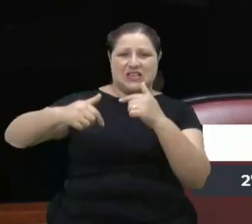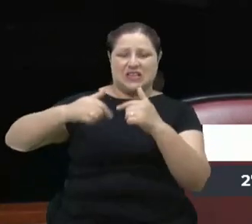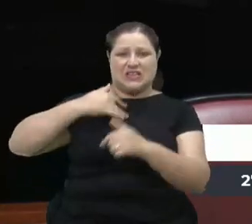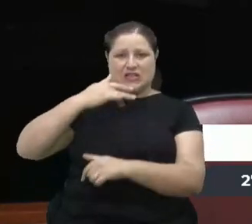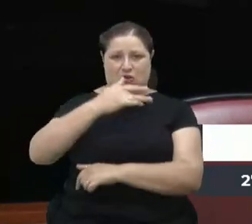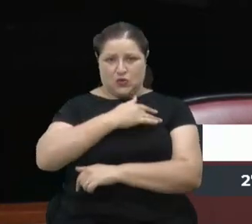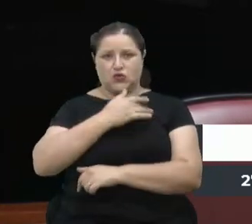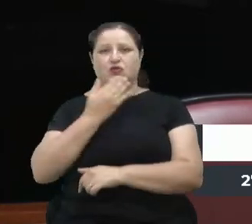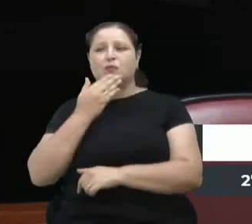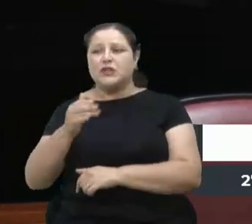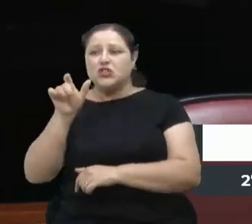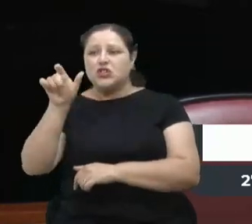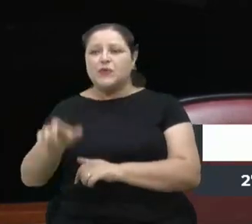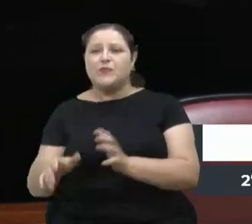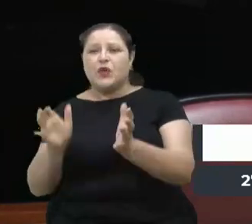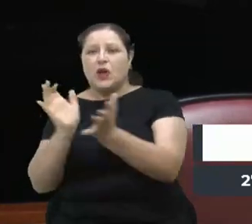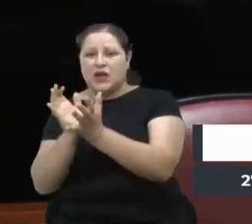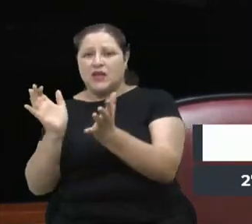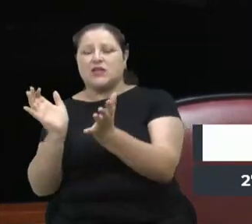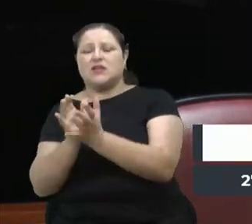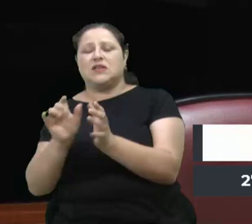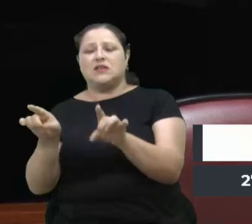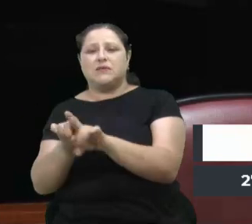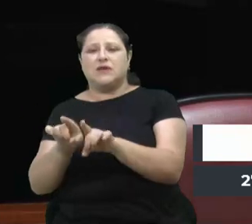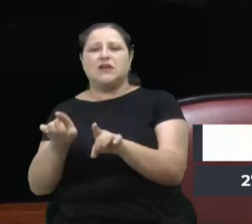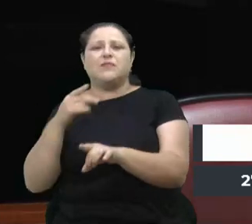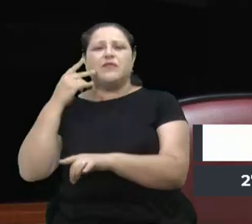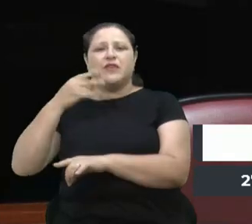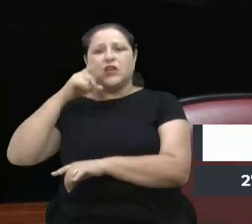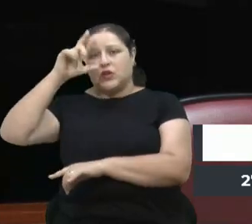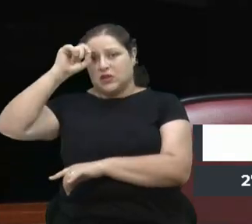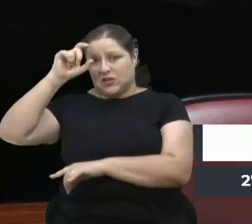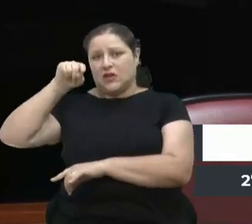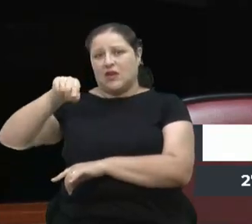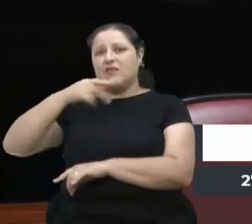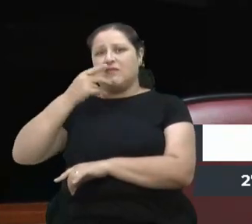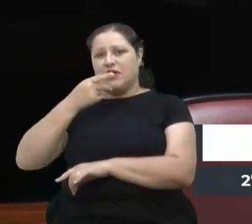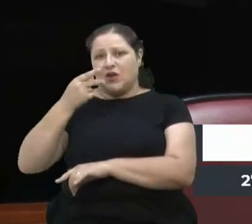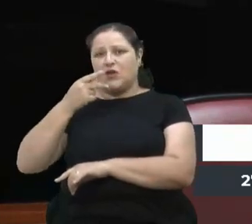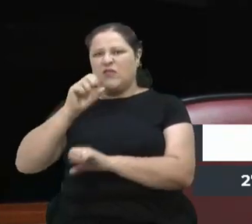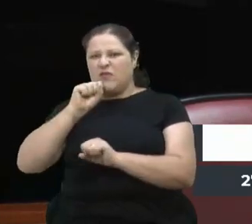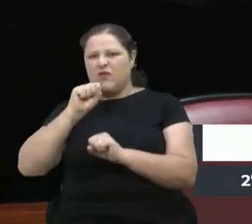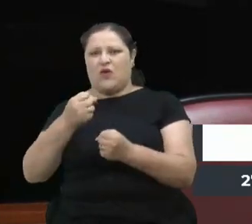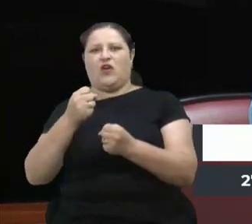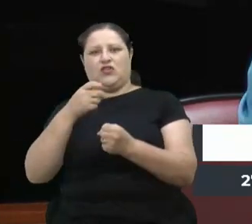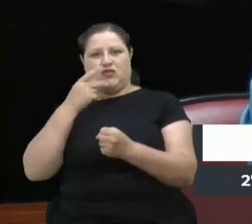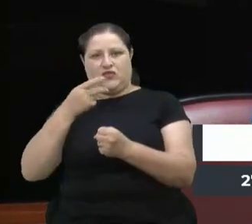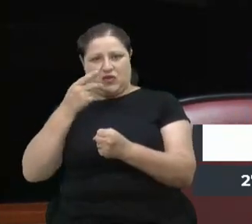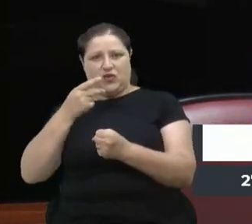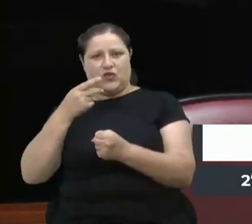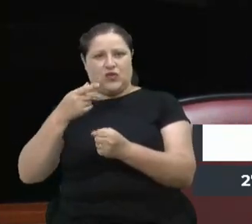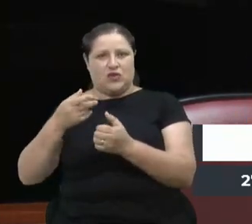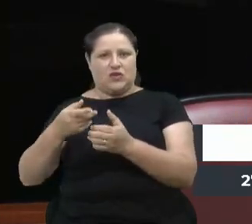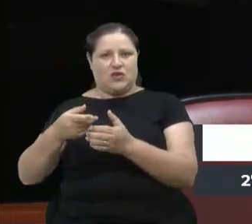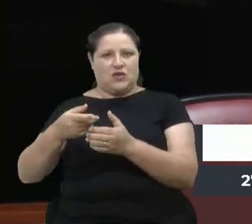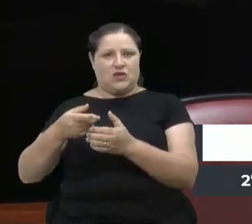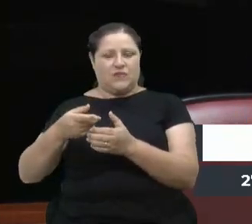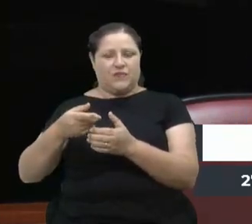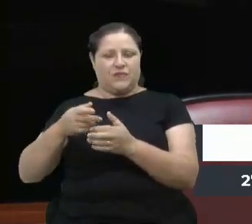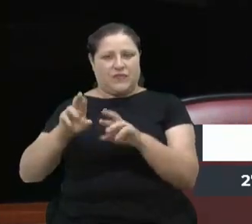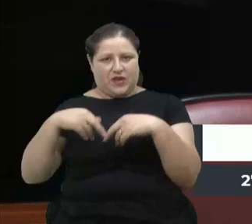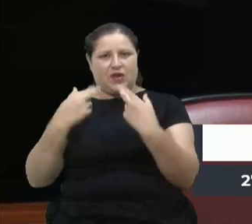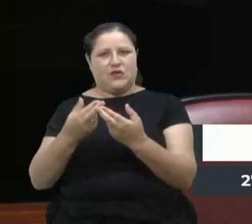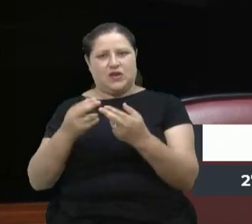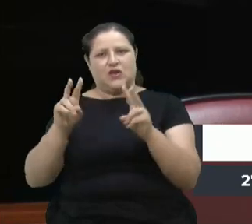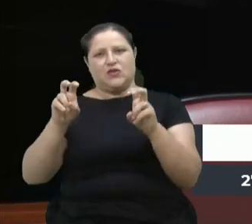pedir para o colega também, vereador Escalco, que fez uma fala potente ali na outra, na sessão